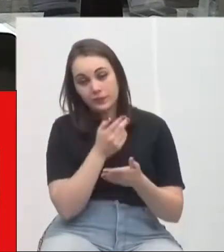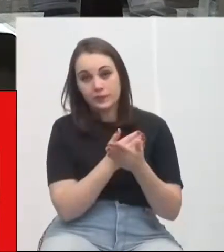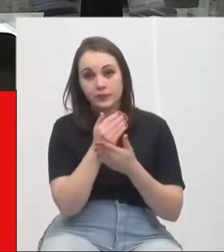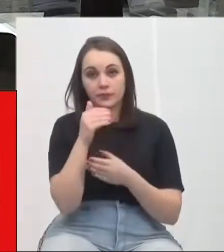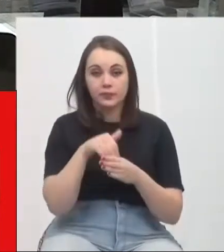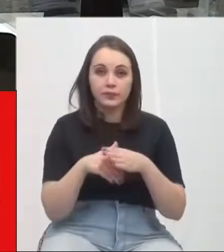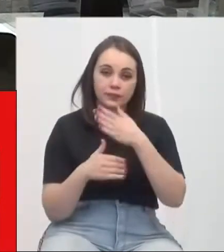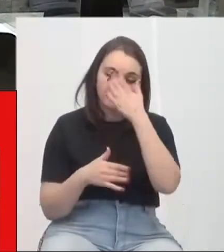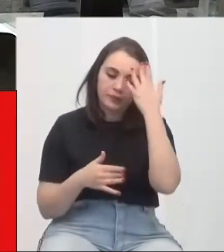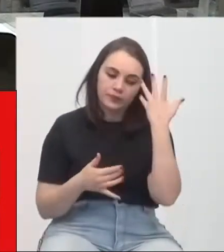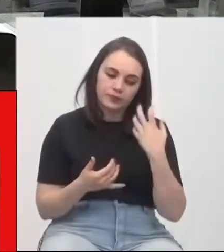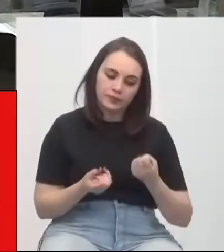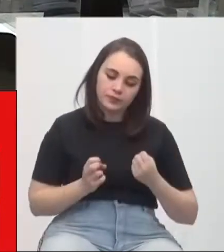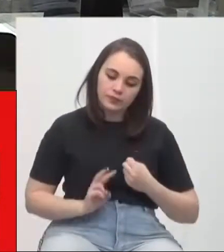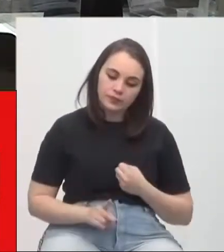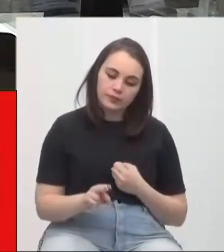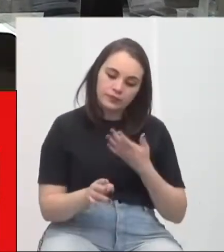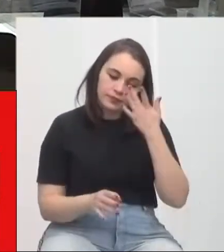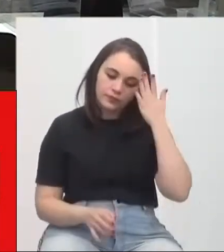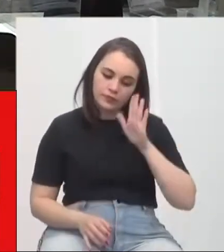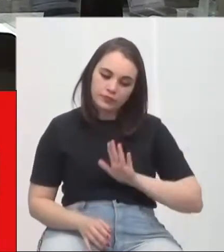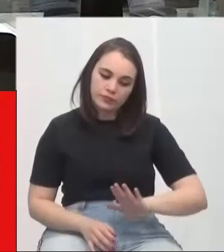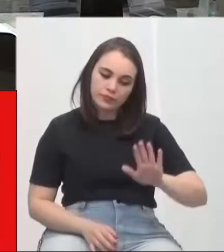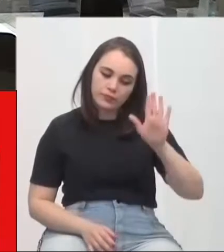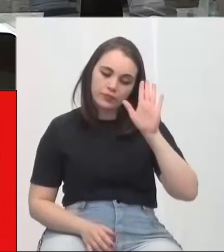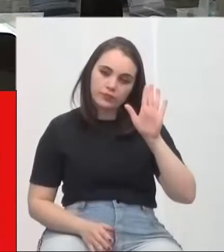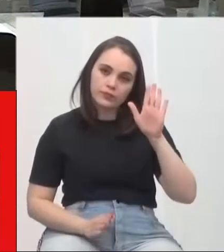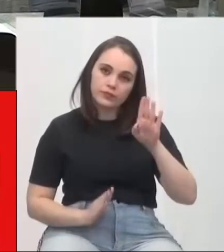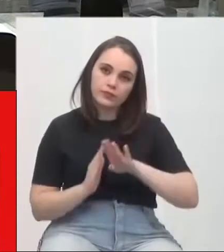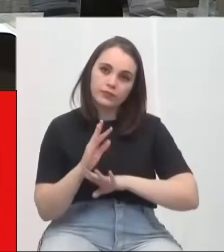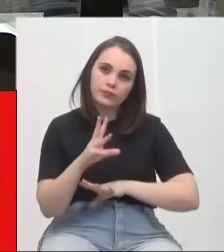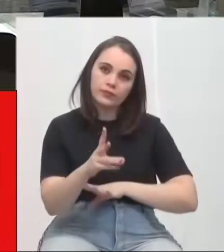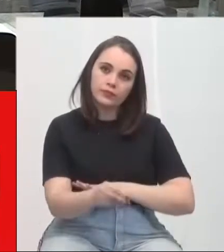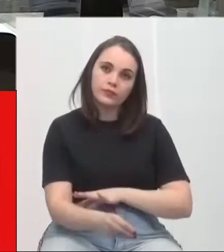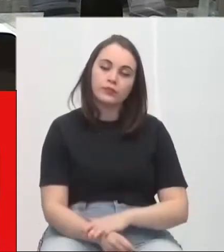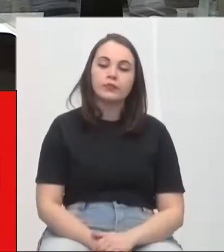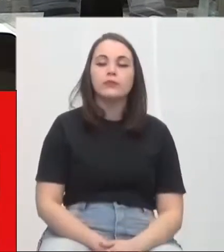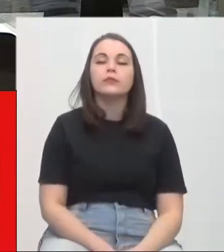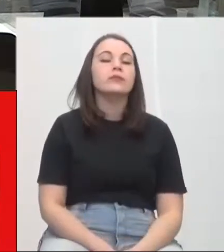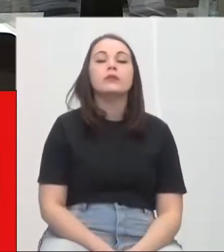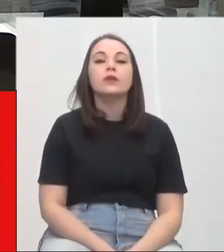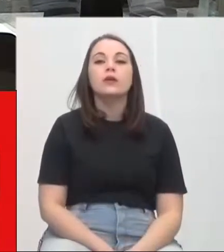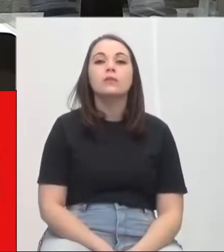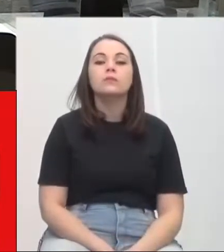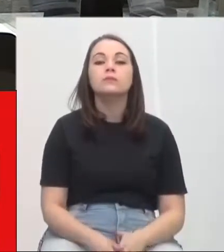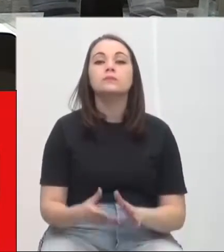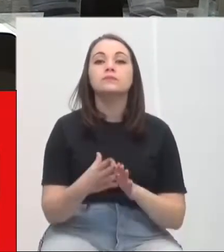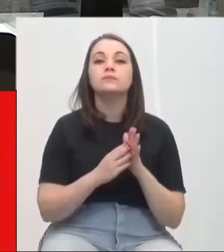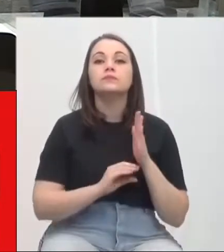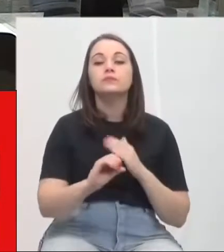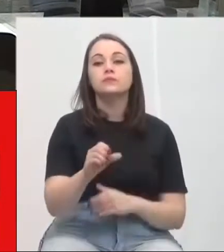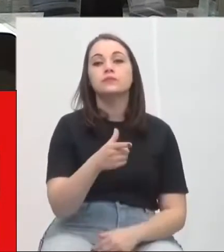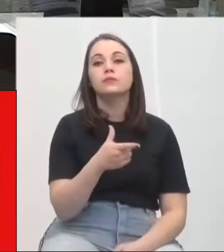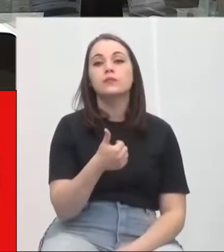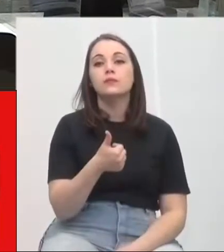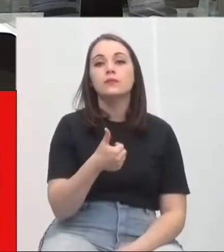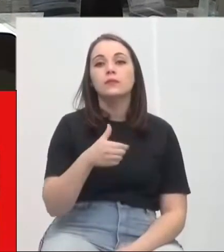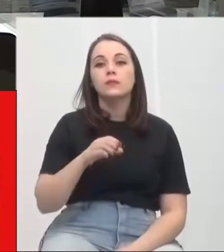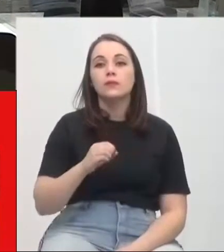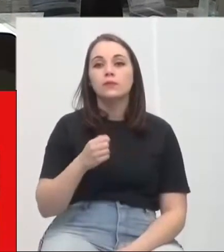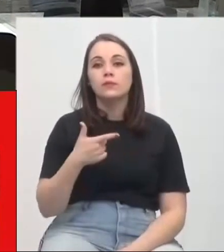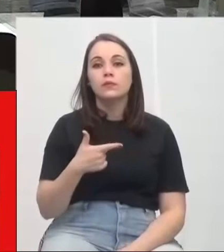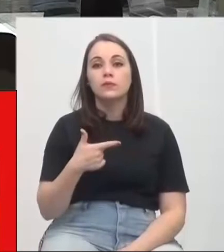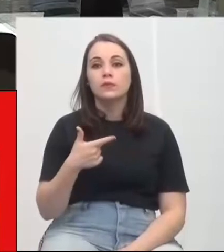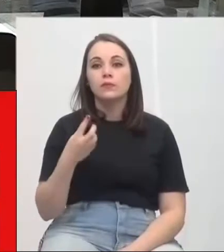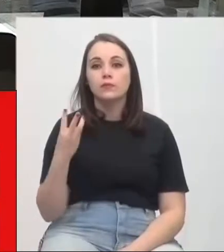votação. Os favoráveis permaneçam como estão os contratos que se manifestam. Aprovado por unanimidade. Indicação 1023-2021, autor